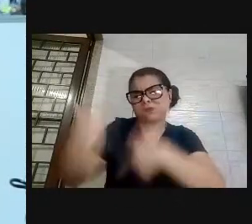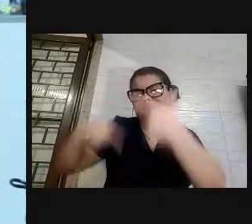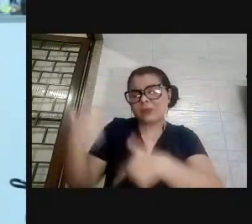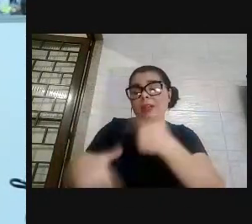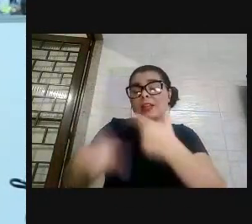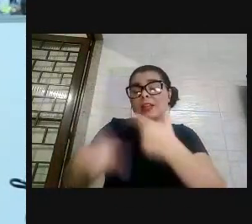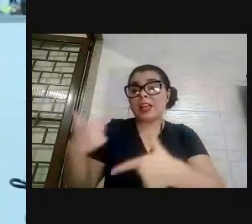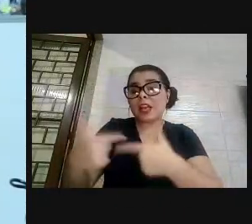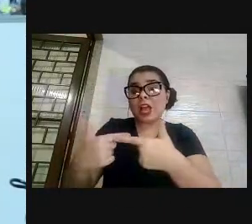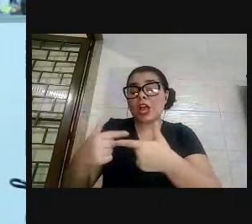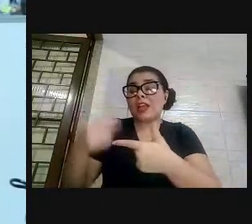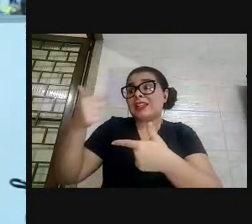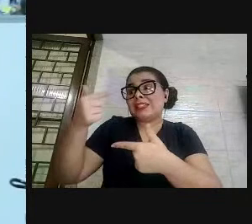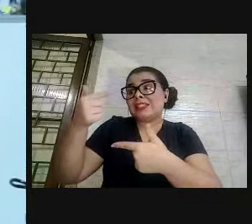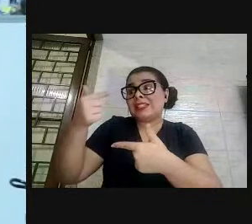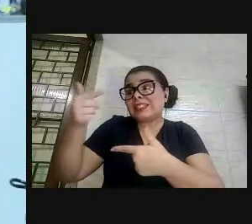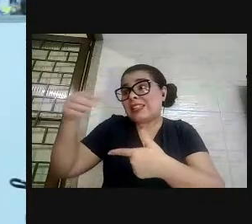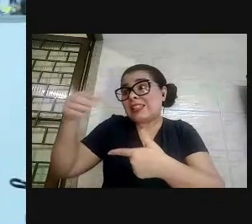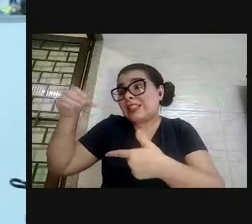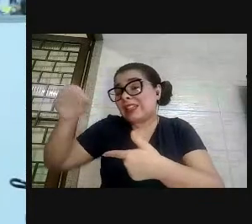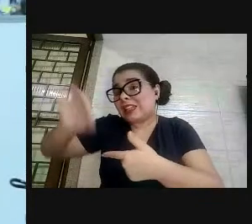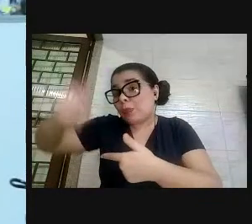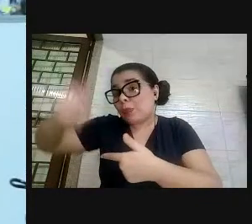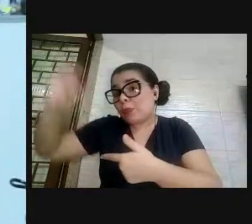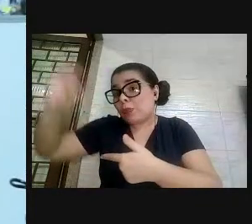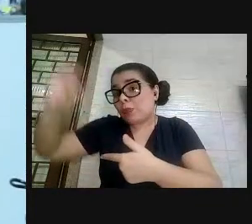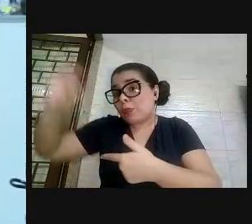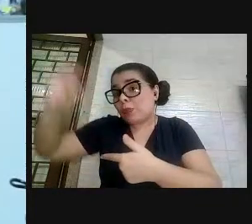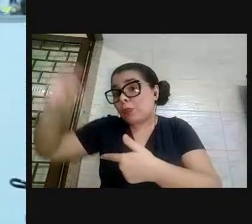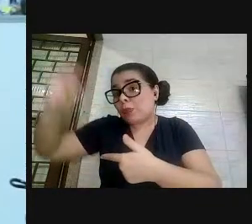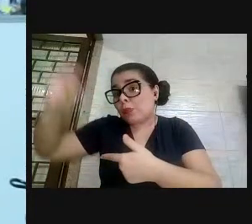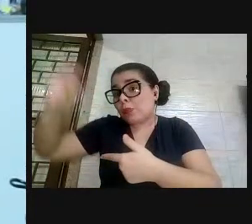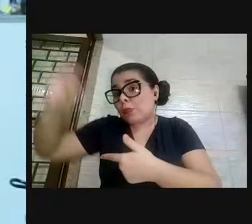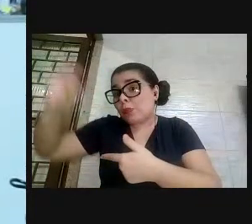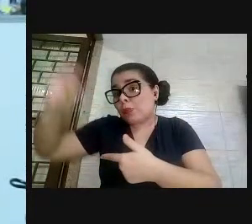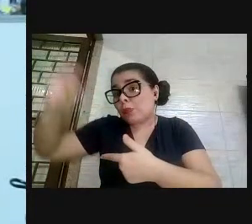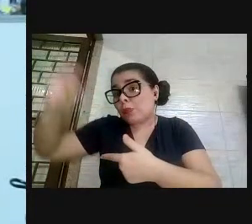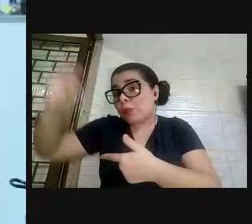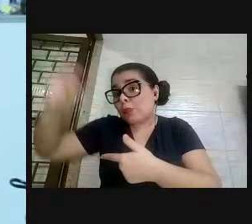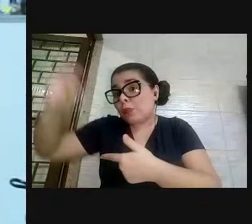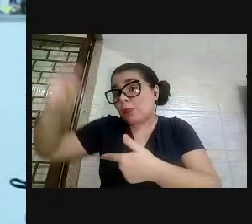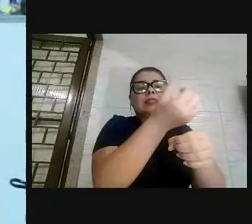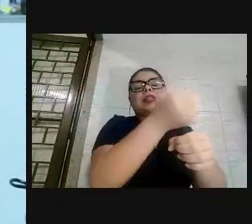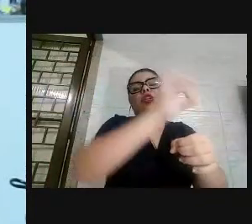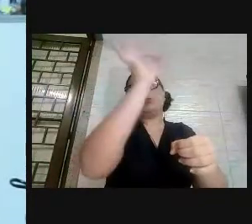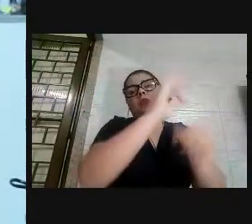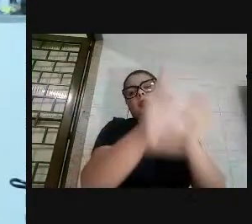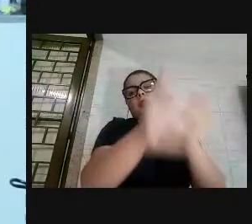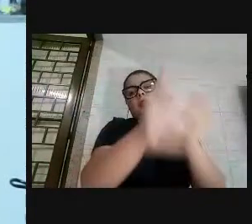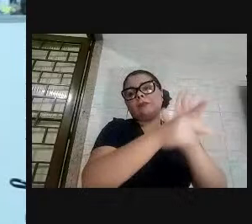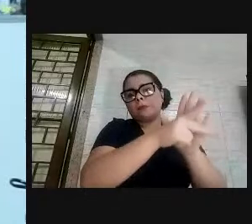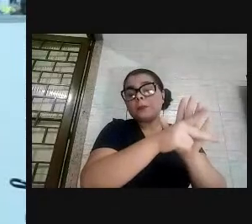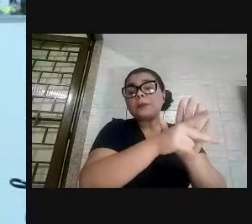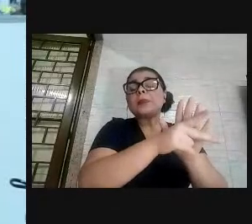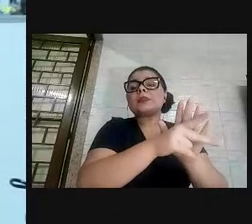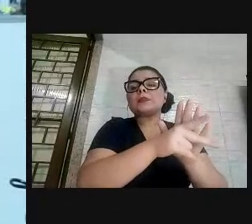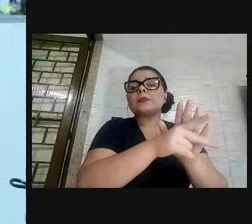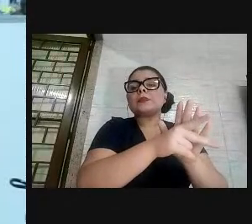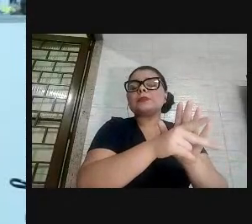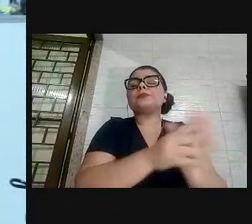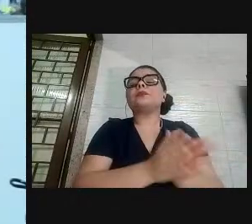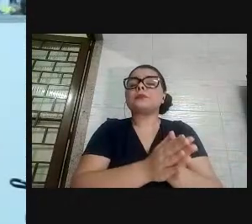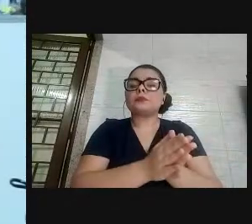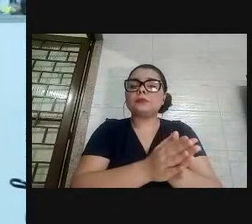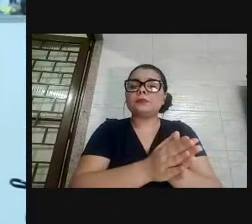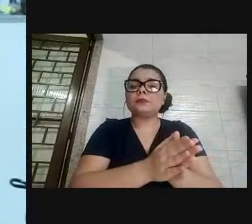70% dele vai para o prato, ou para a mesa, de apenas 6% da população, e